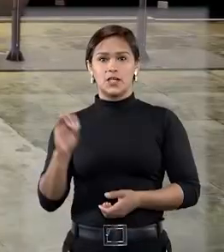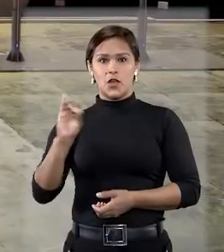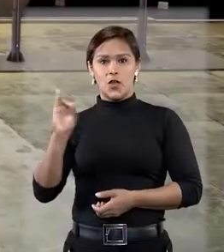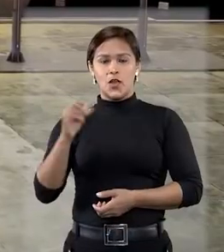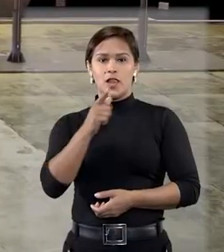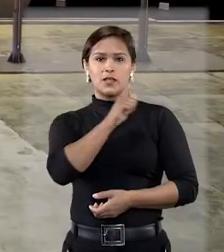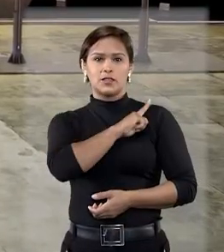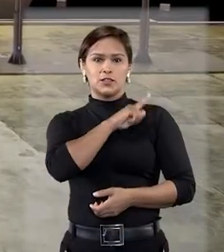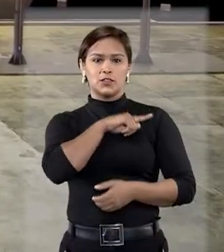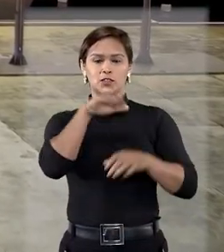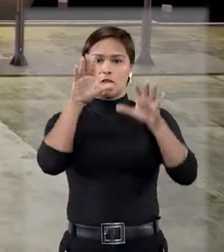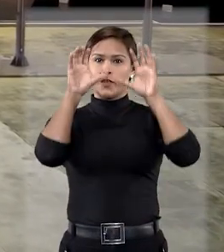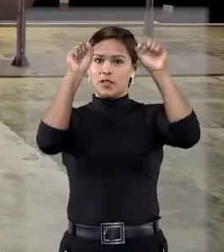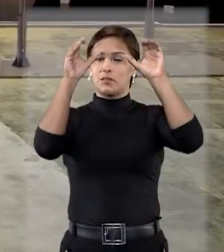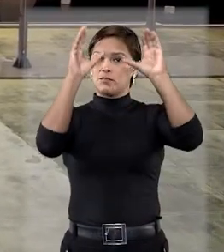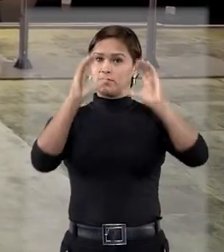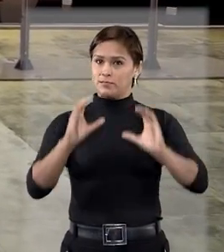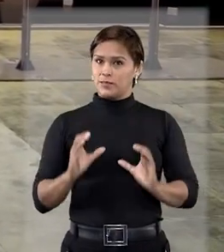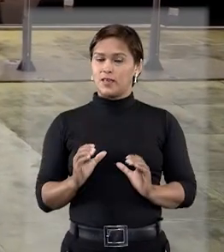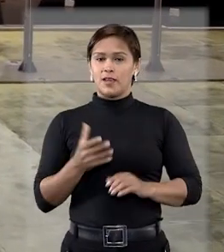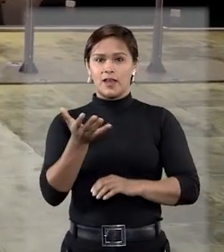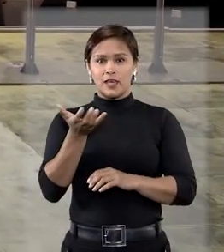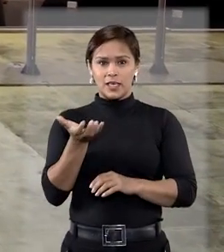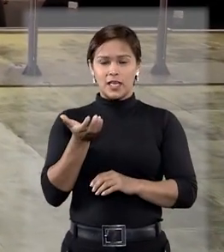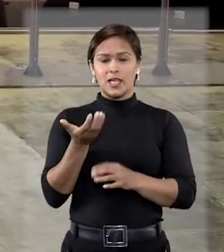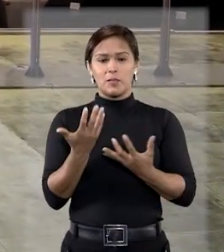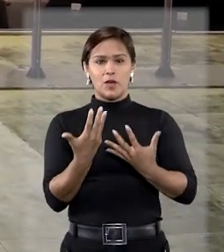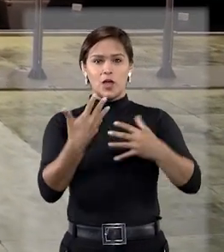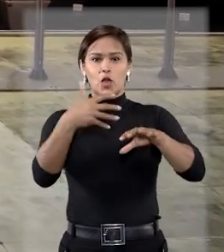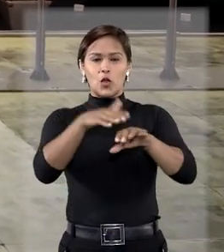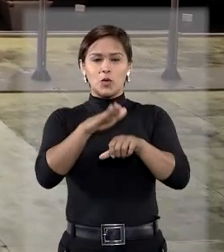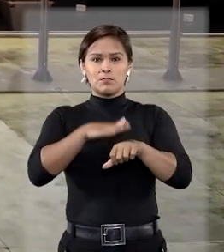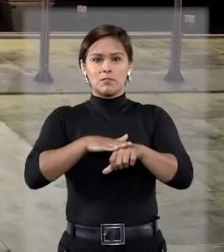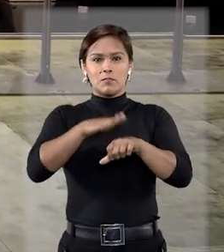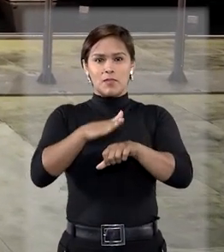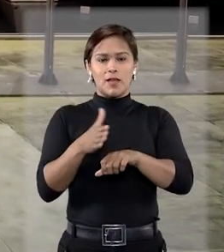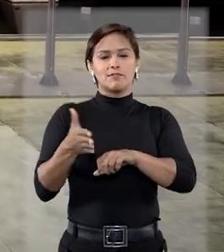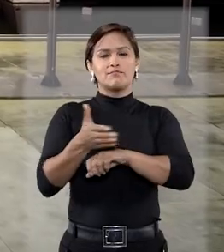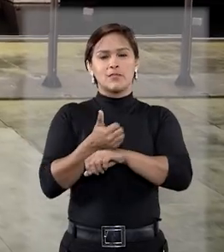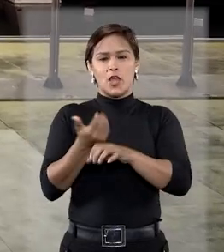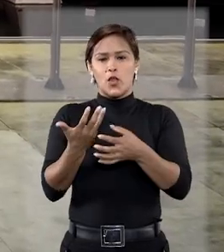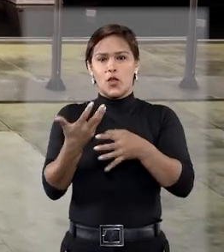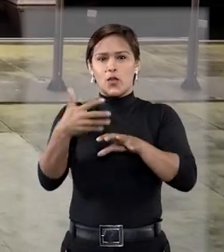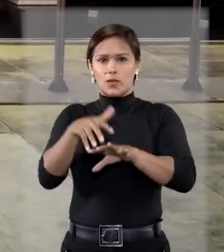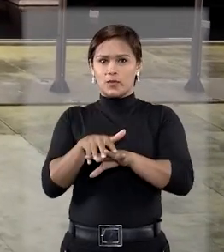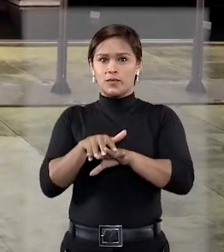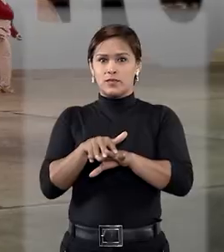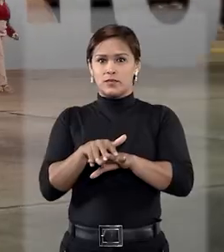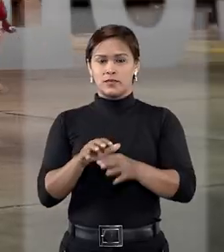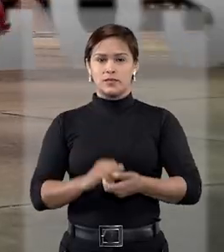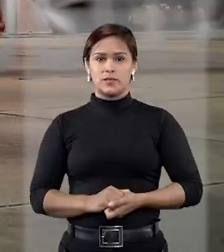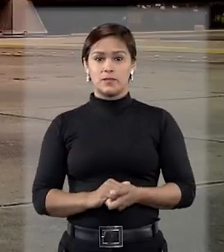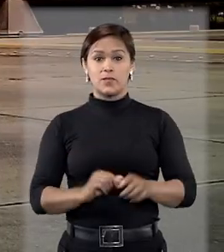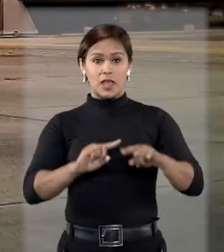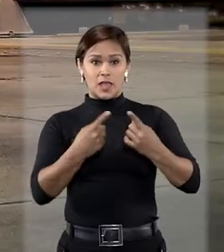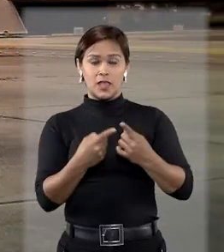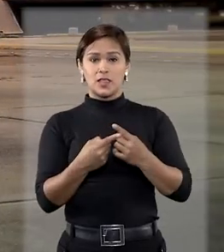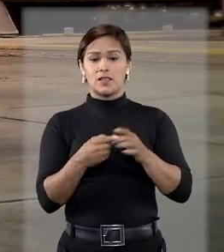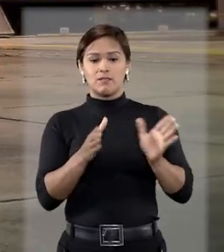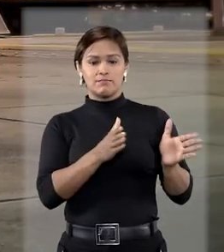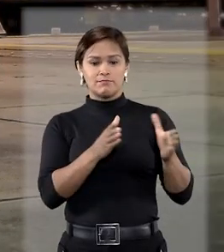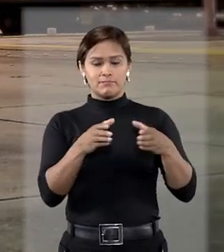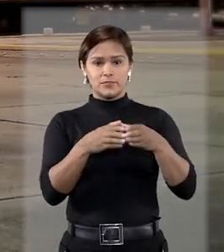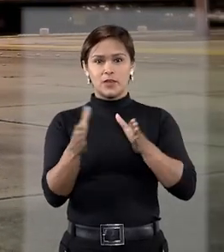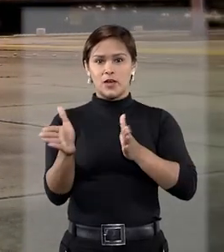Olá, gestor do Tribunal da Cidadania! Queremos deixar a Corte cada vez mais inclusiva. Por isso,